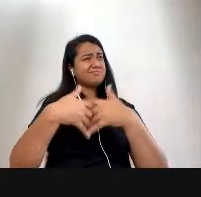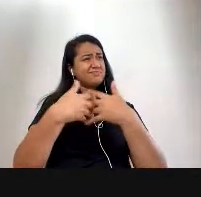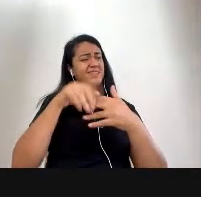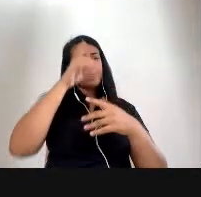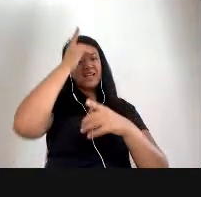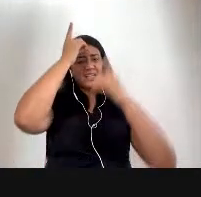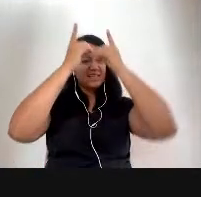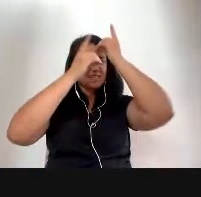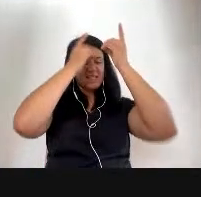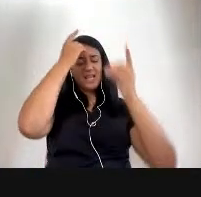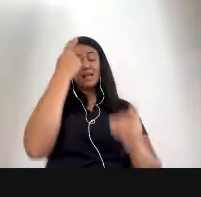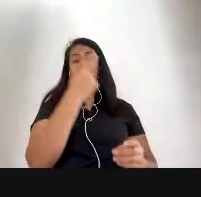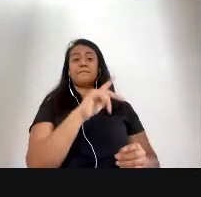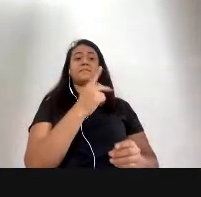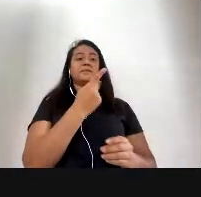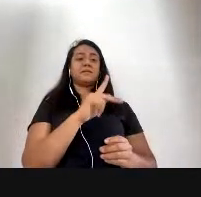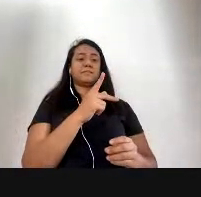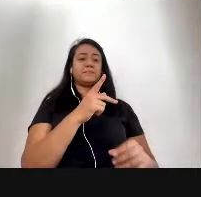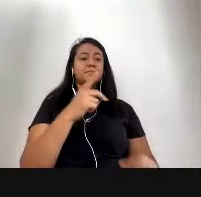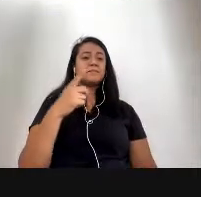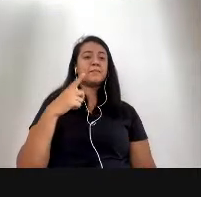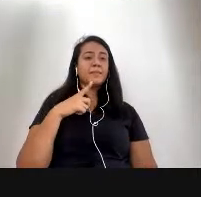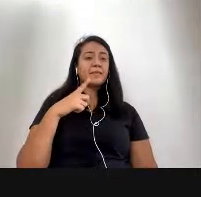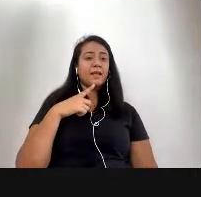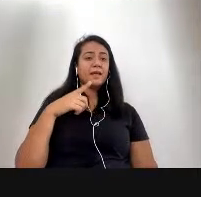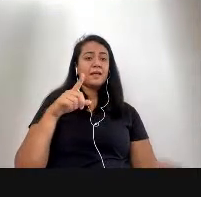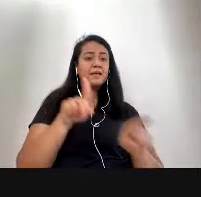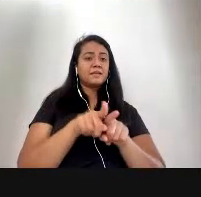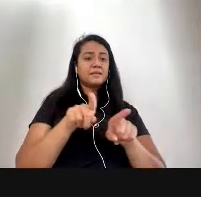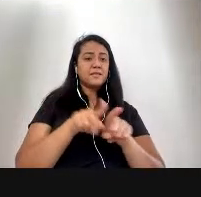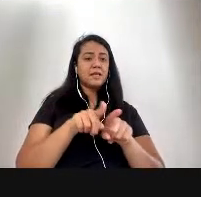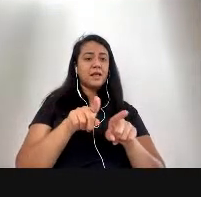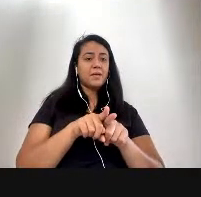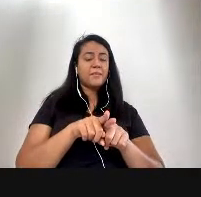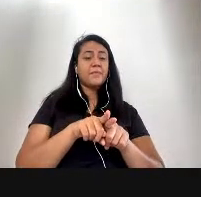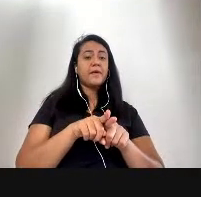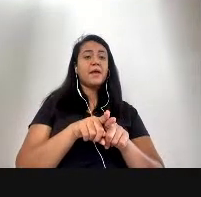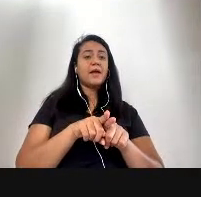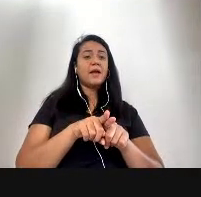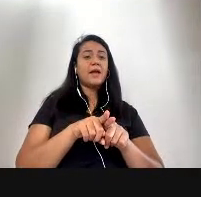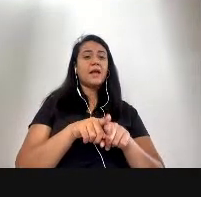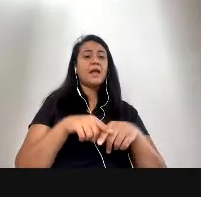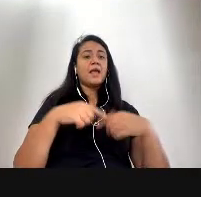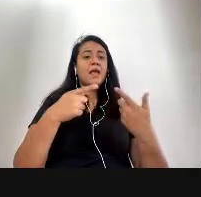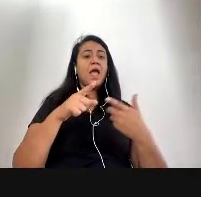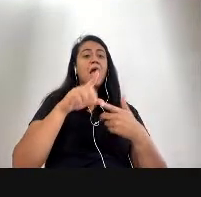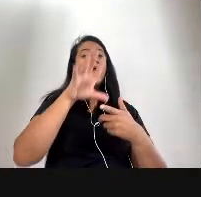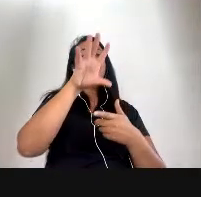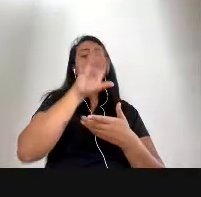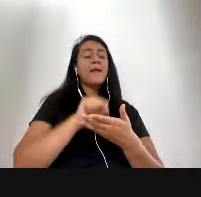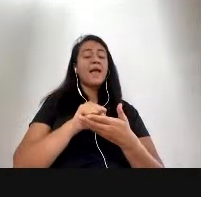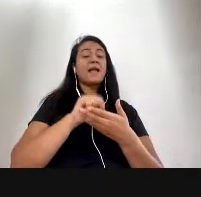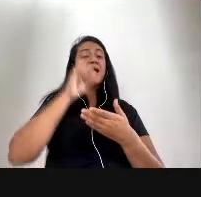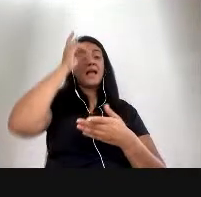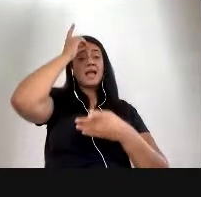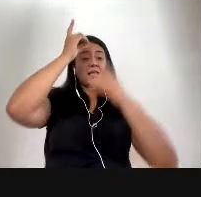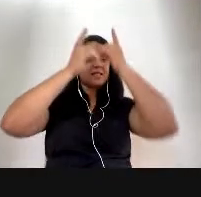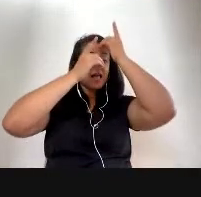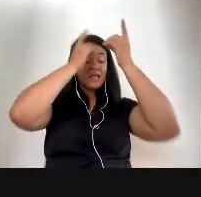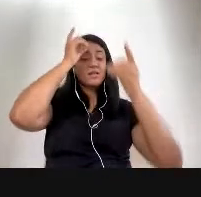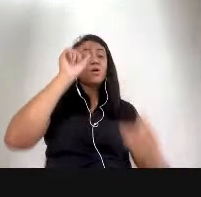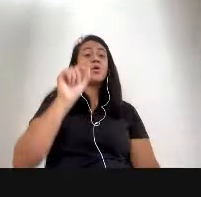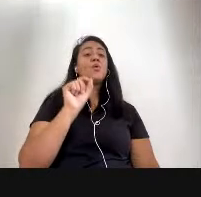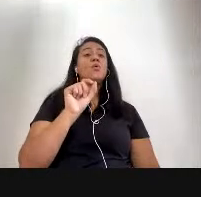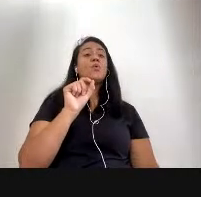Potter que é um design etc que já pega a ideia do Zécula e fala que a USA achava que o